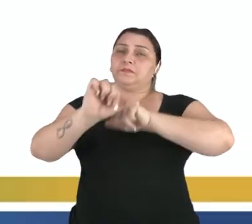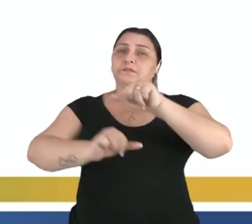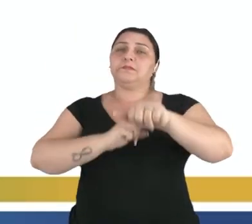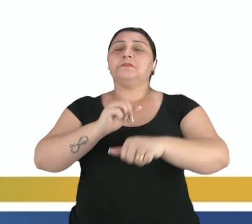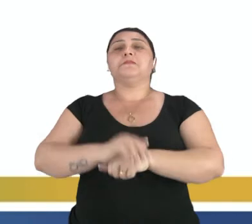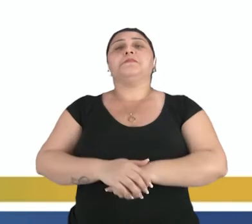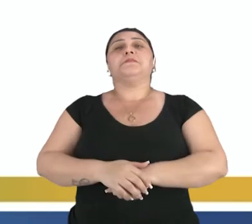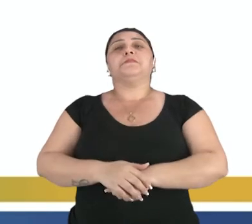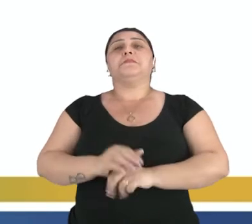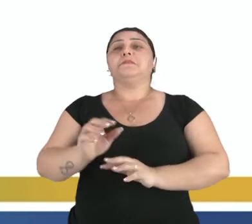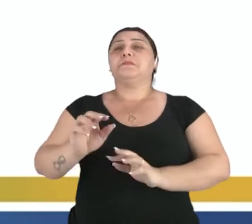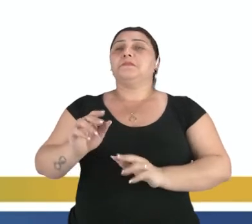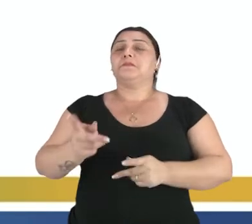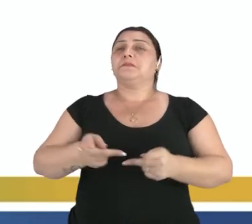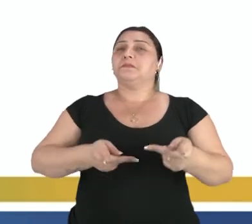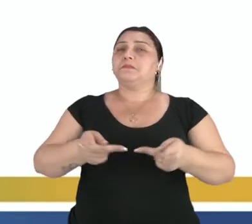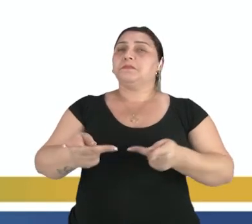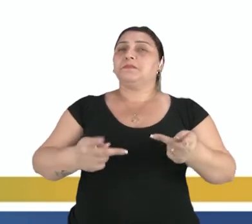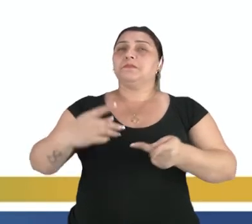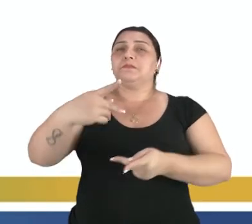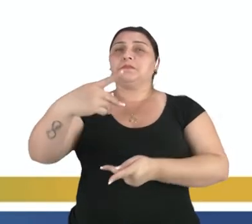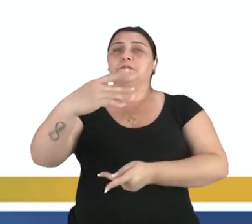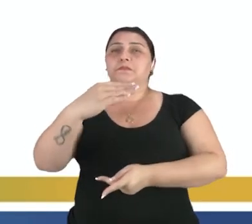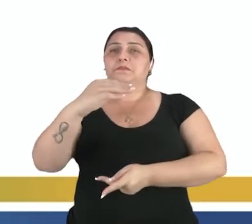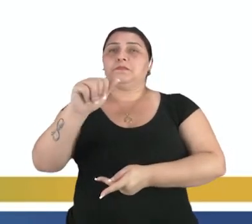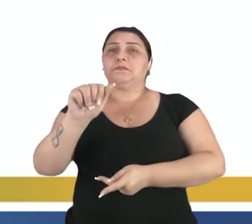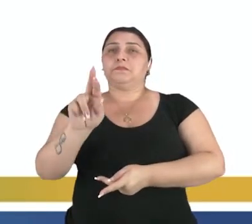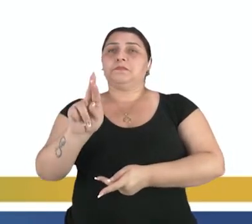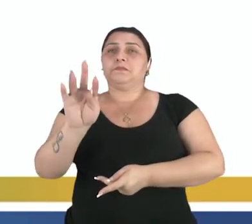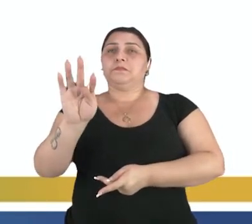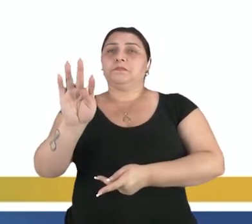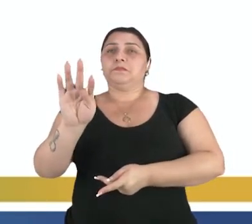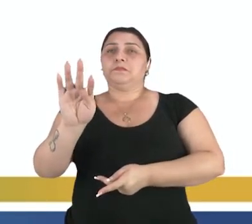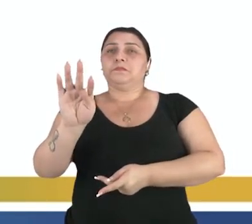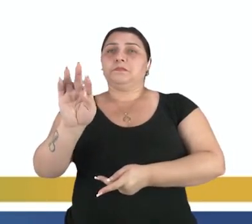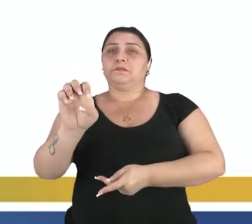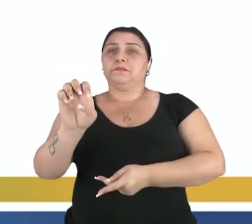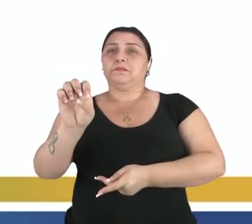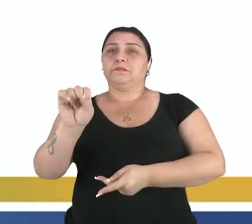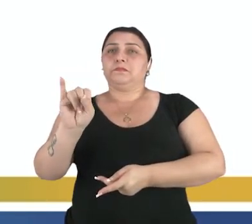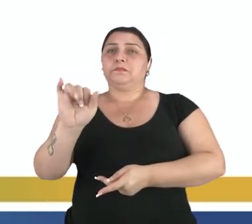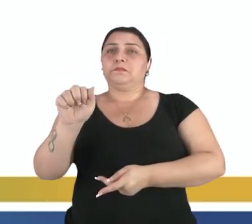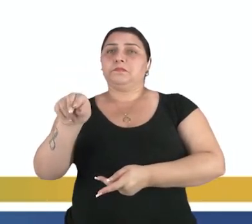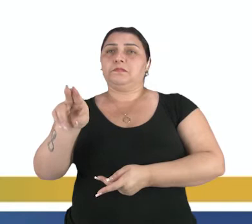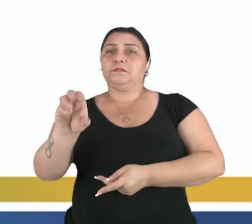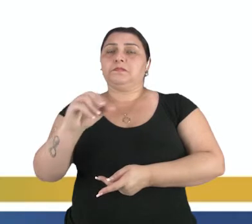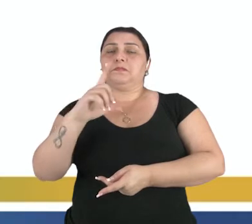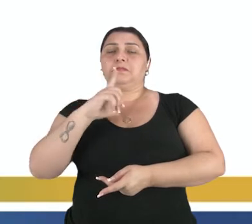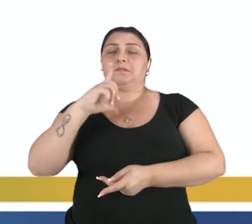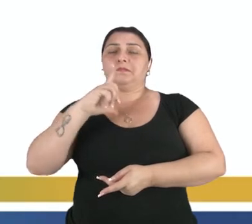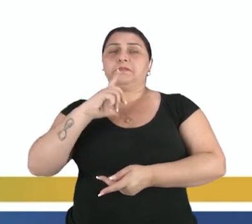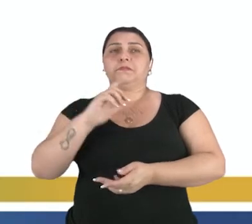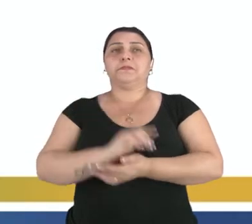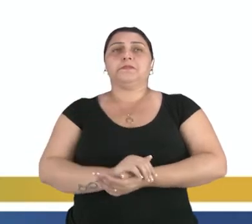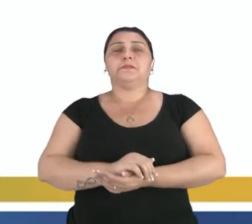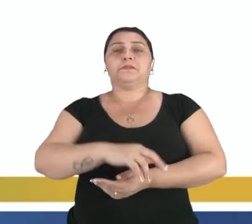esses dados para o plano cartesiano. E aí, vocês vão obter a seguinte